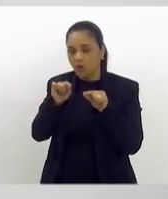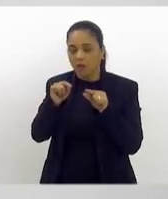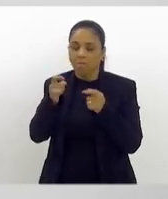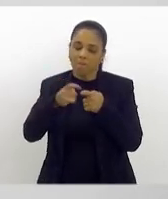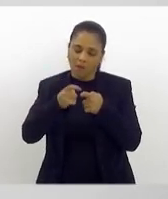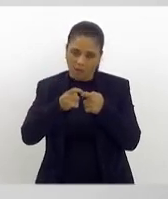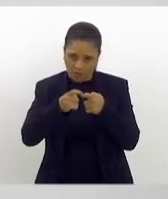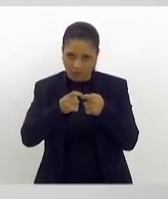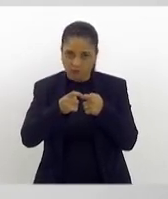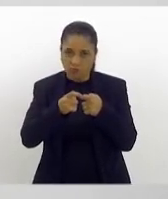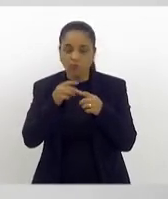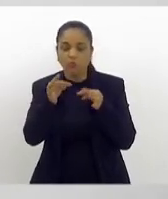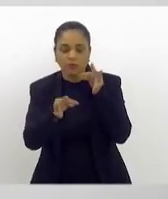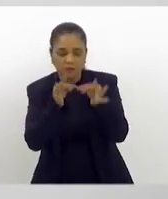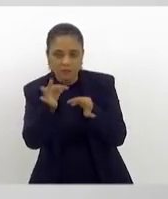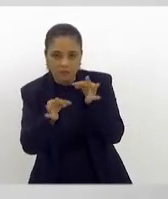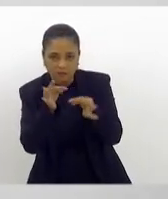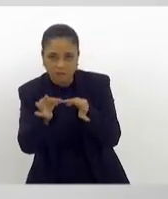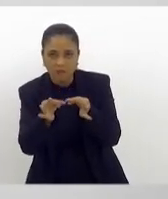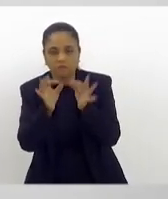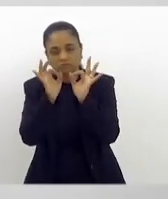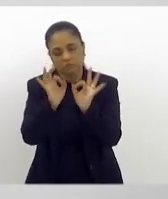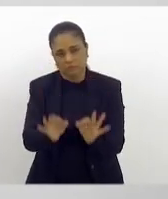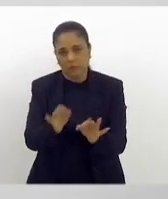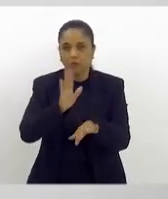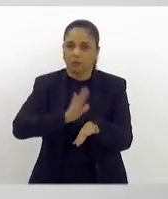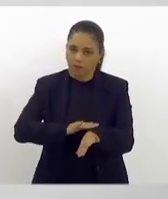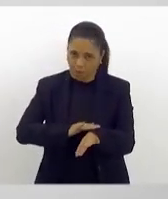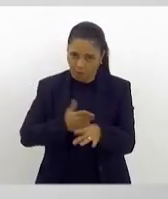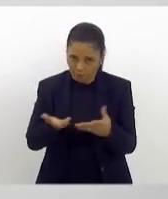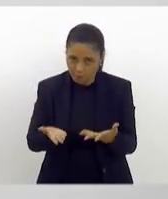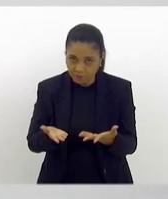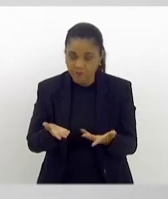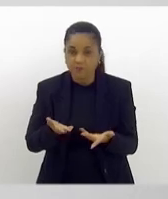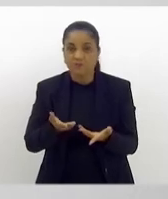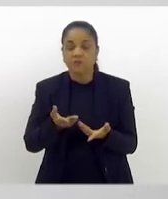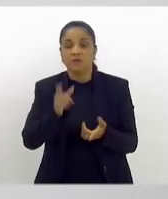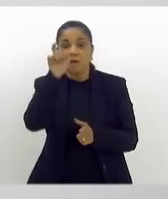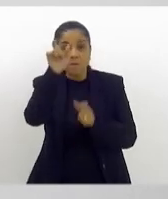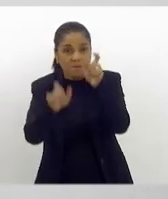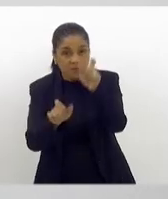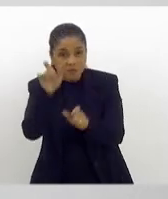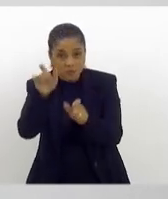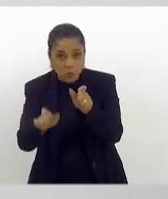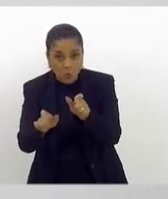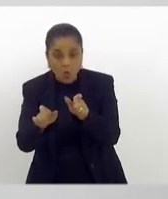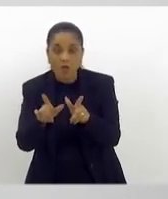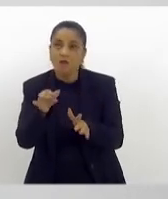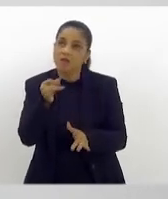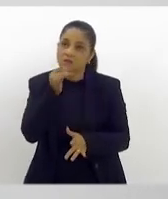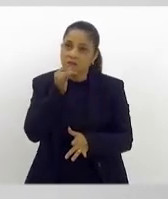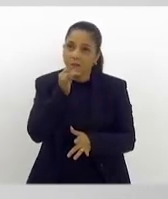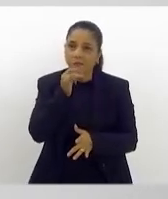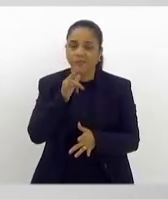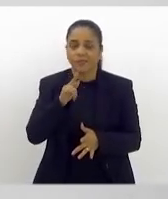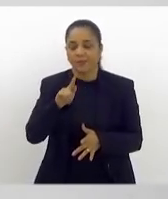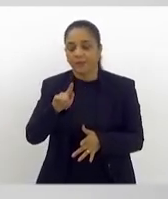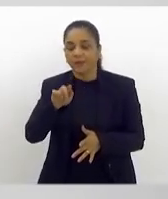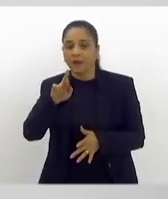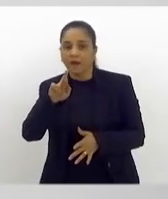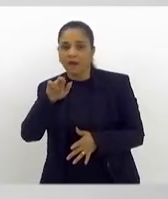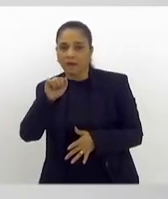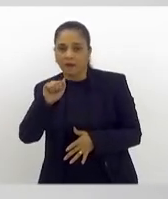adequado no tempo certo. Isso pode fazer uma pessoa que iria evoluir para um grau. A gente não usa mais